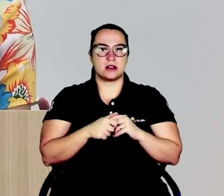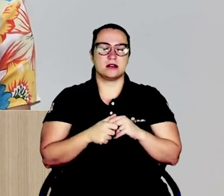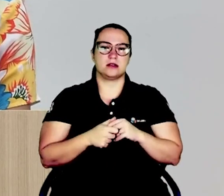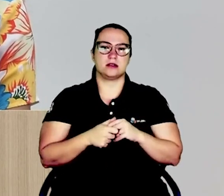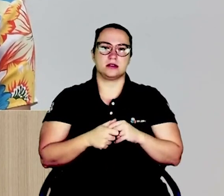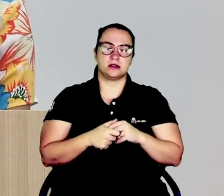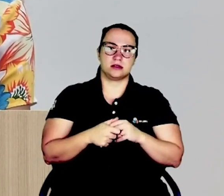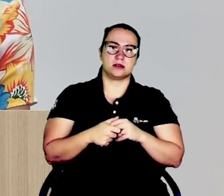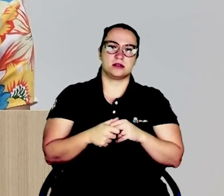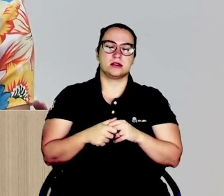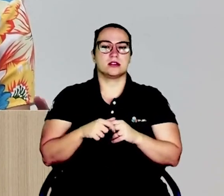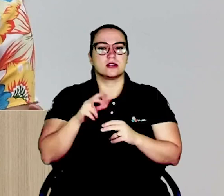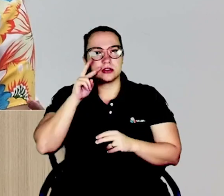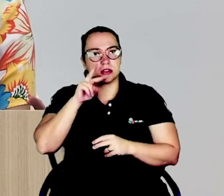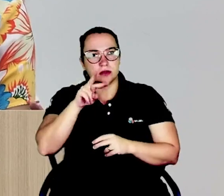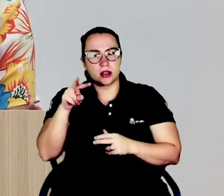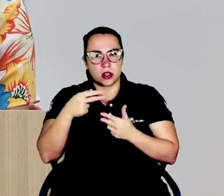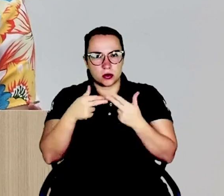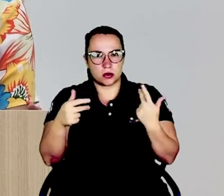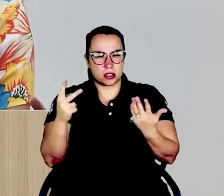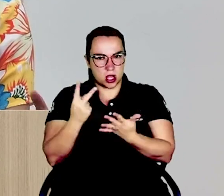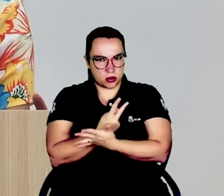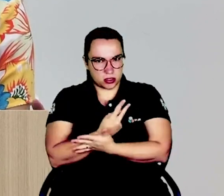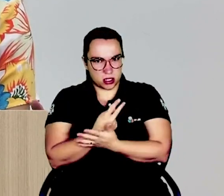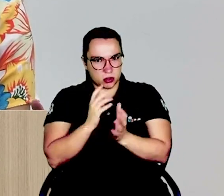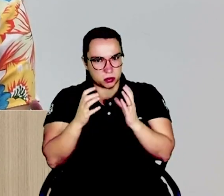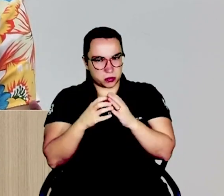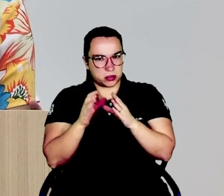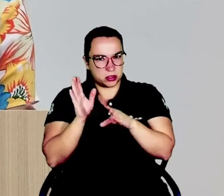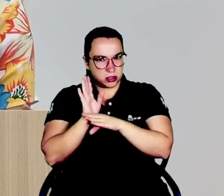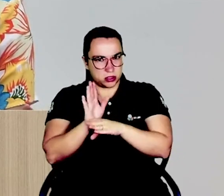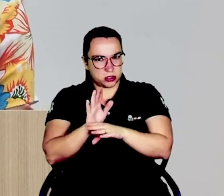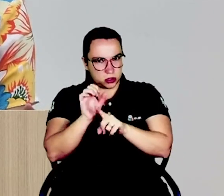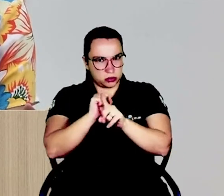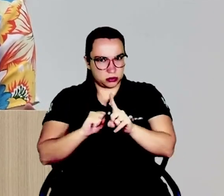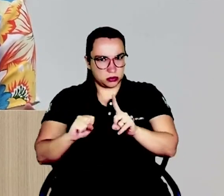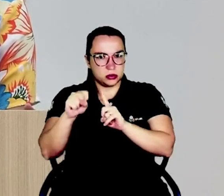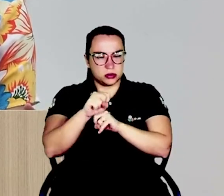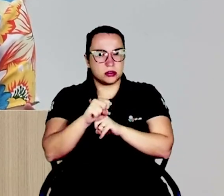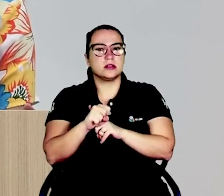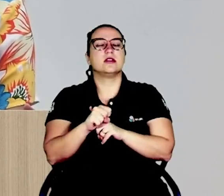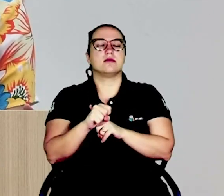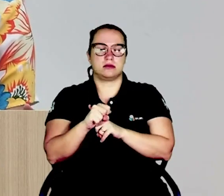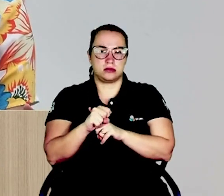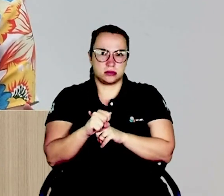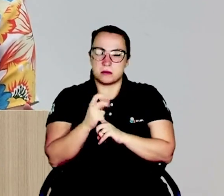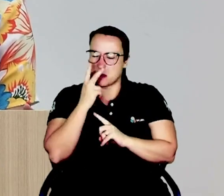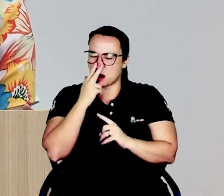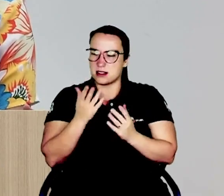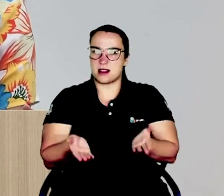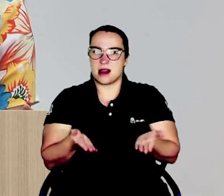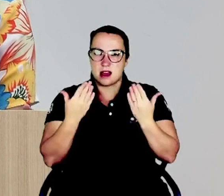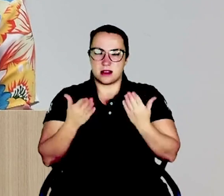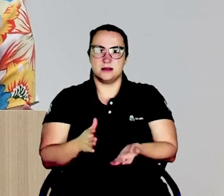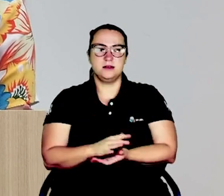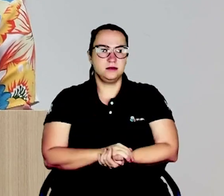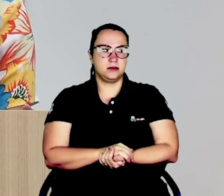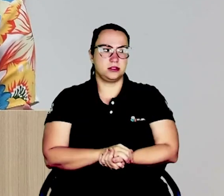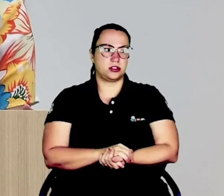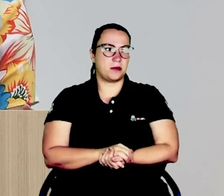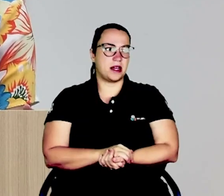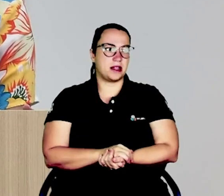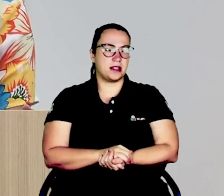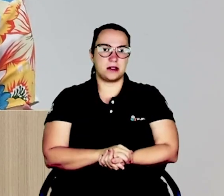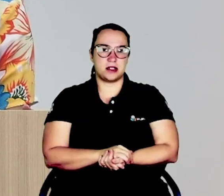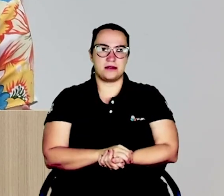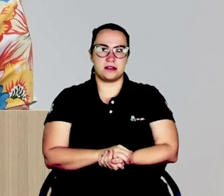você vê as coisas acontecendo em favor da comunidade e da sociedade, as coisas ficam leves. E isso não é um